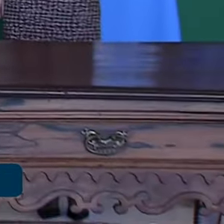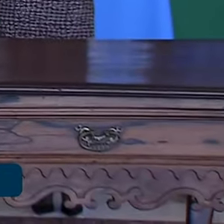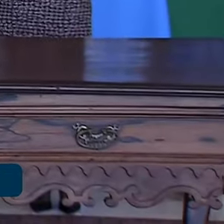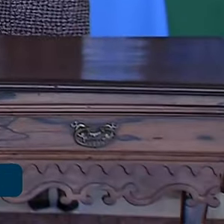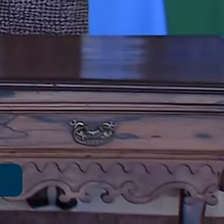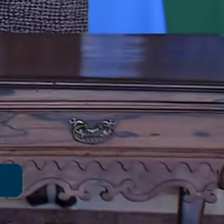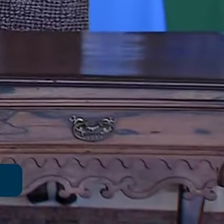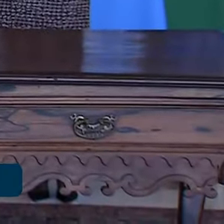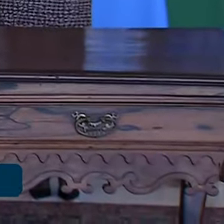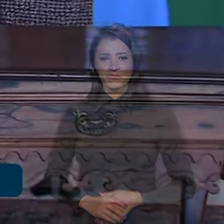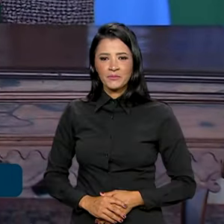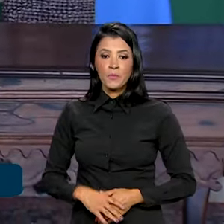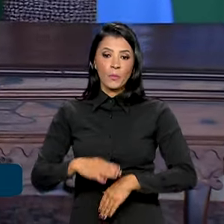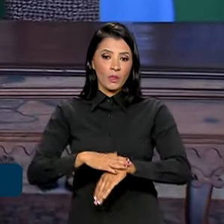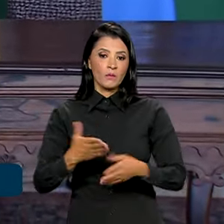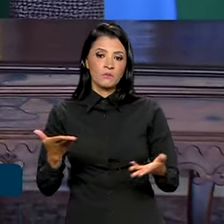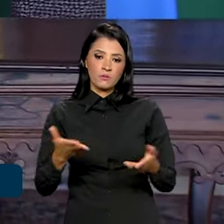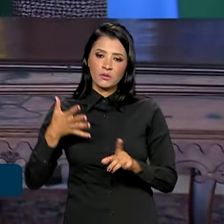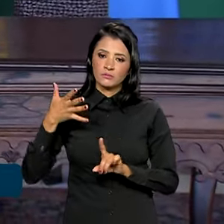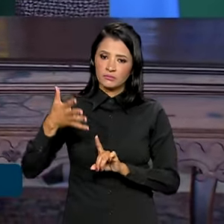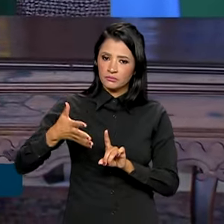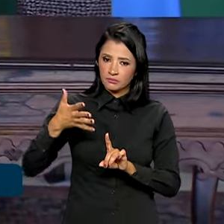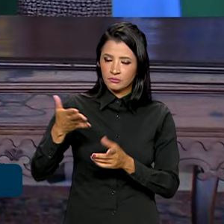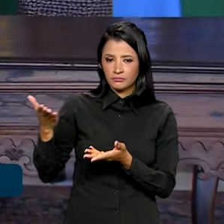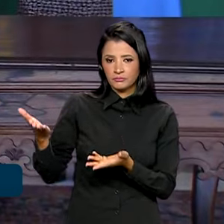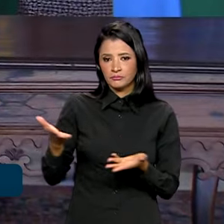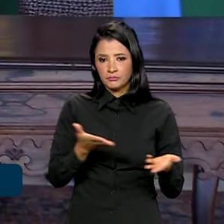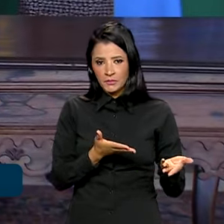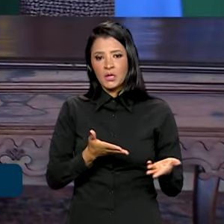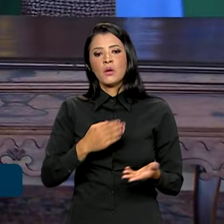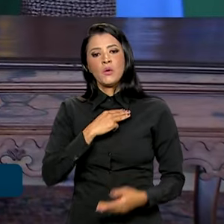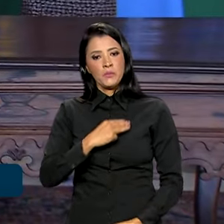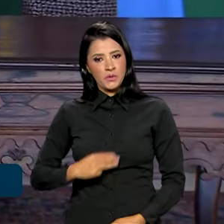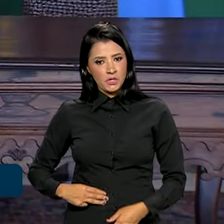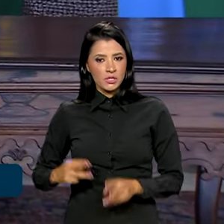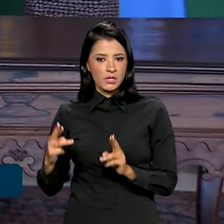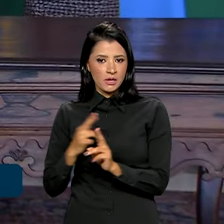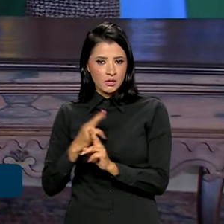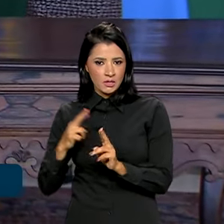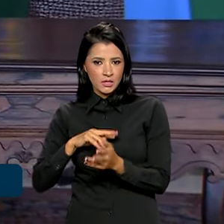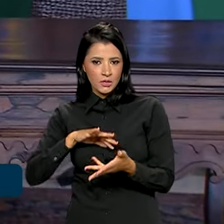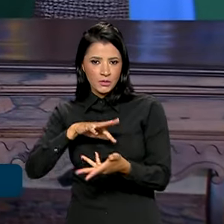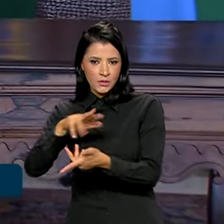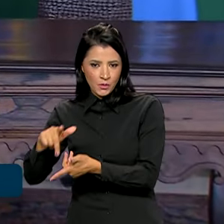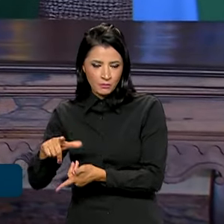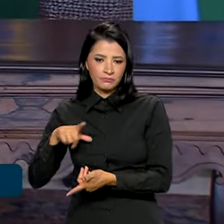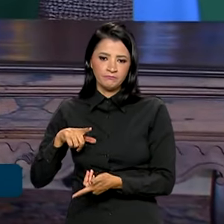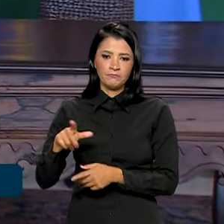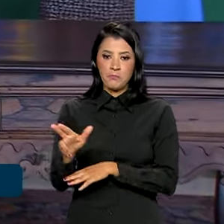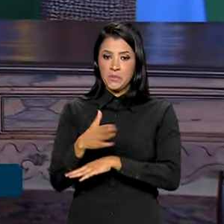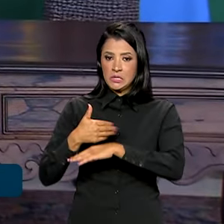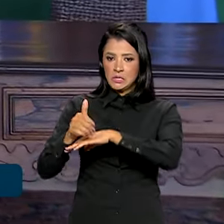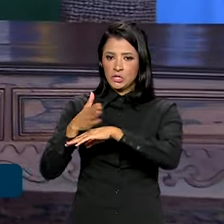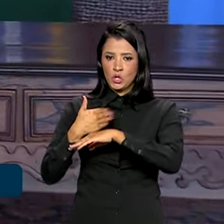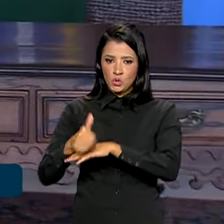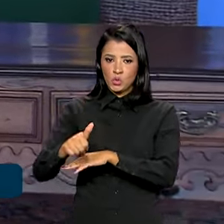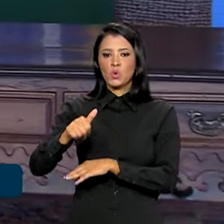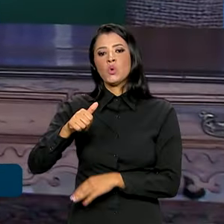Neste momento, fará uso da palavra o Ministro das Relações Exteriores, Embaixador Mauro Vieira.